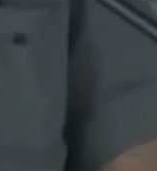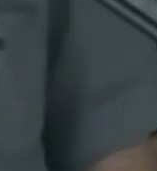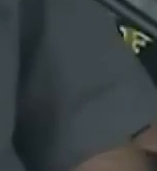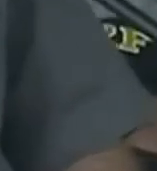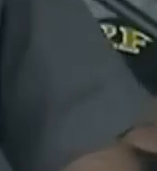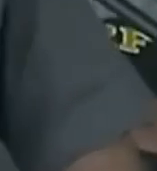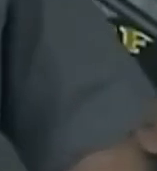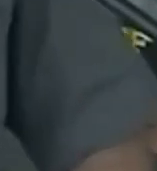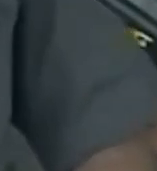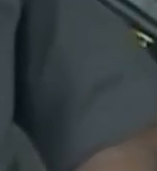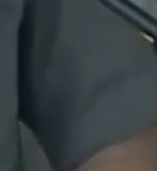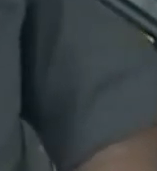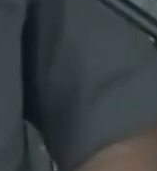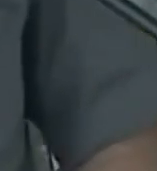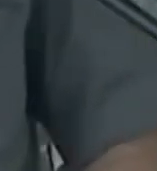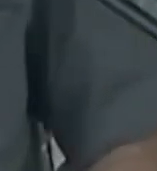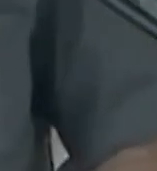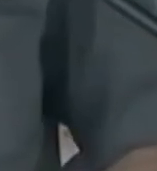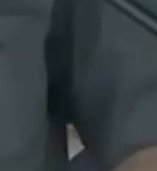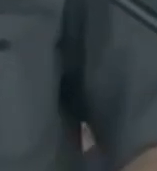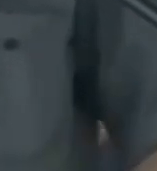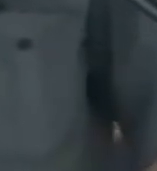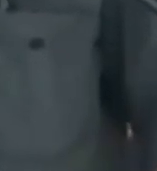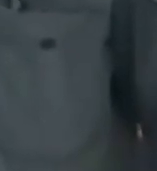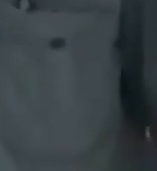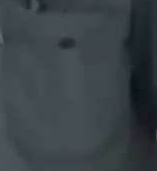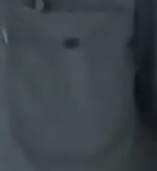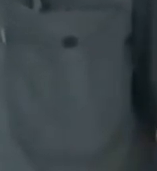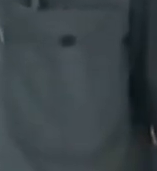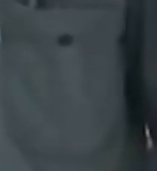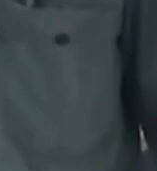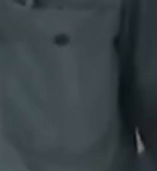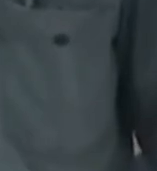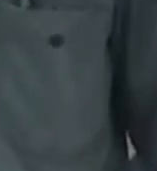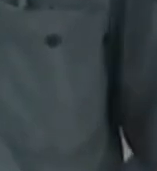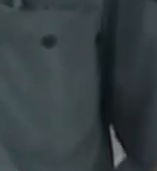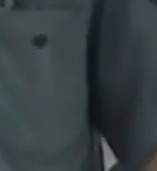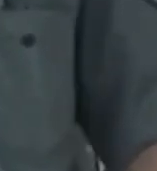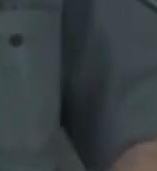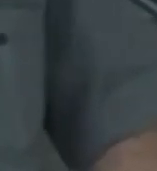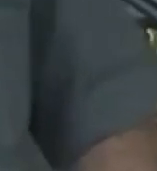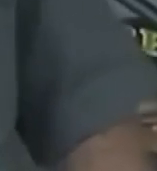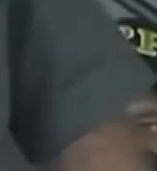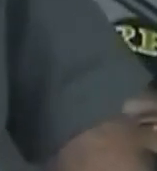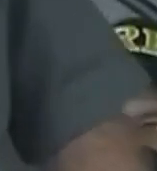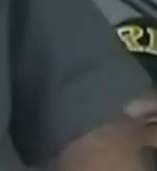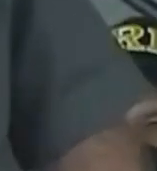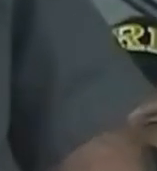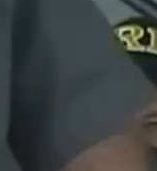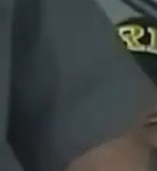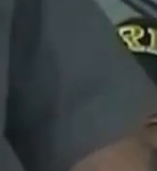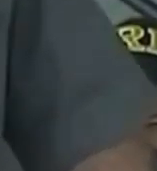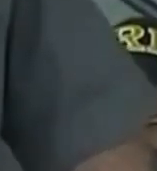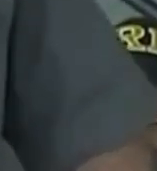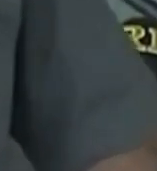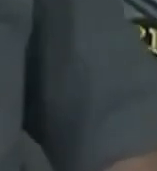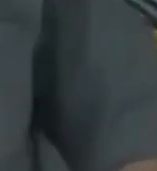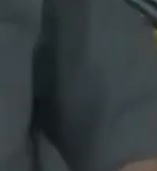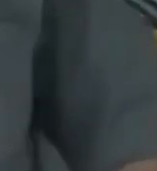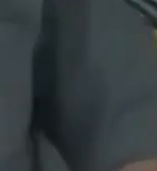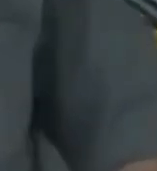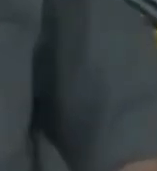foi tão importante ou será tão importante quanto esse nosso próximo 7 de setembro